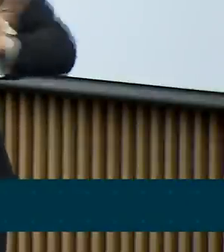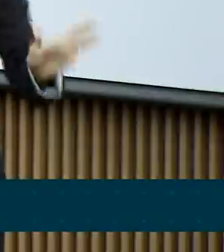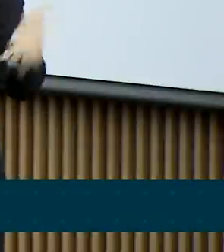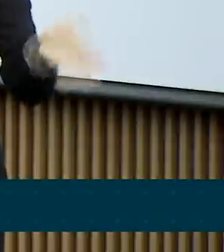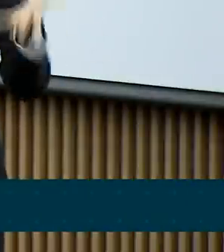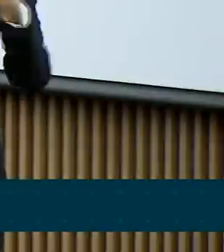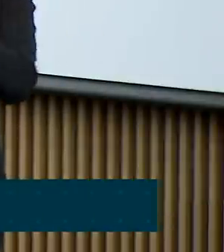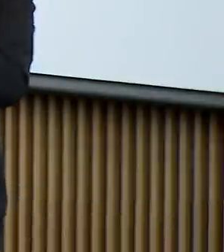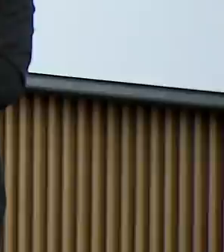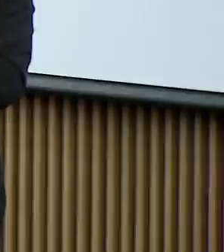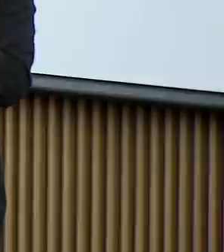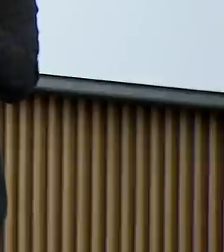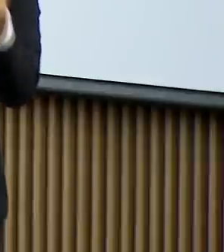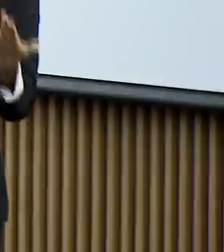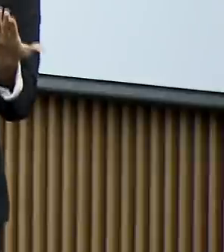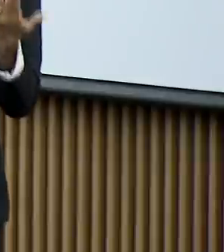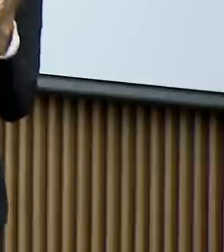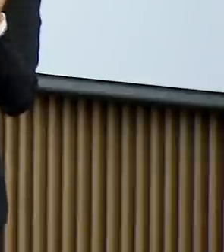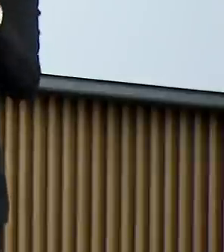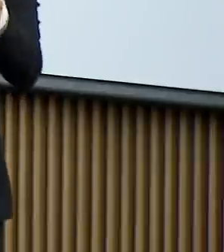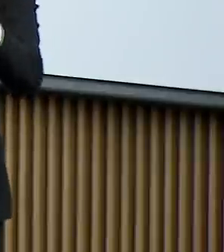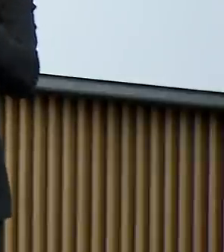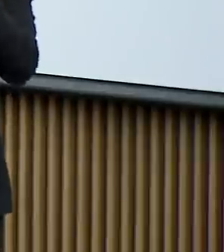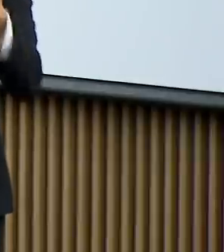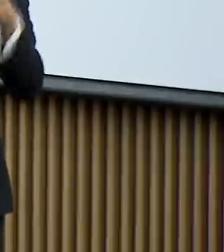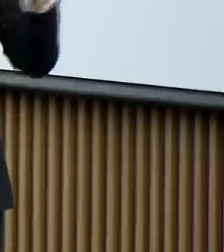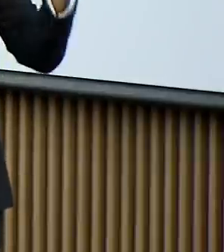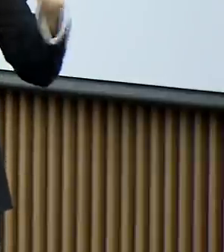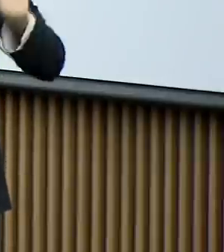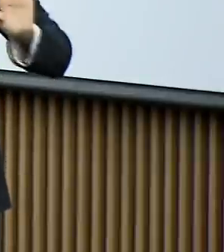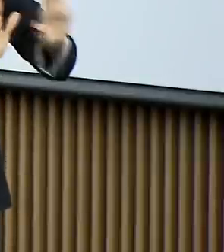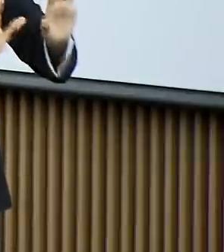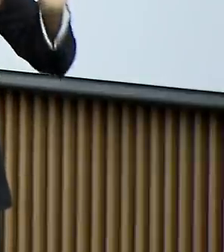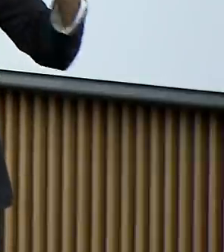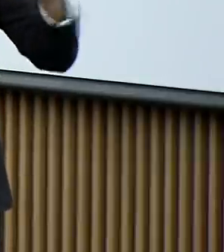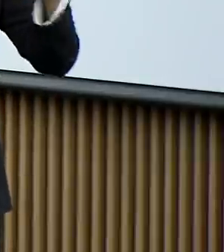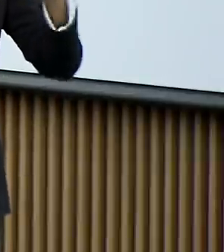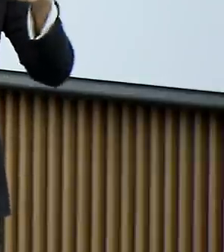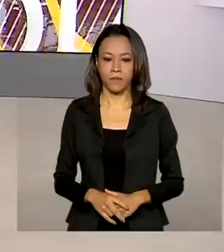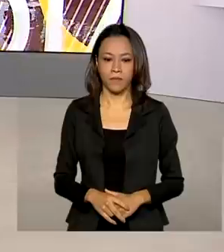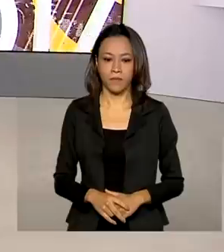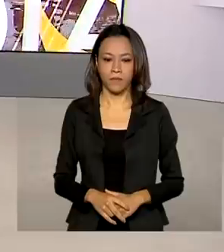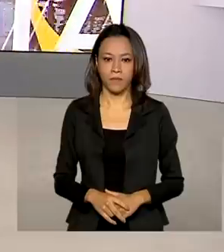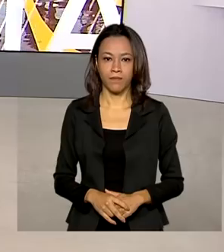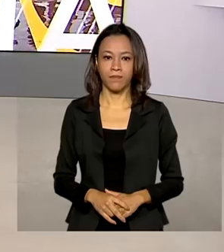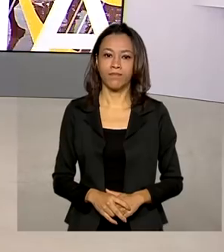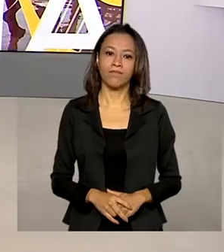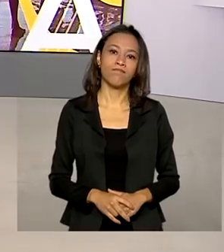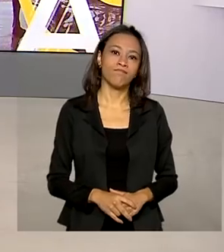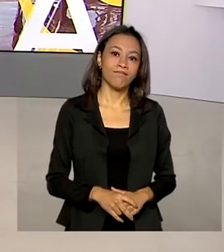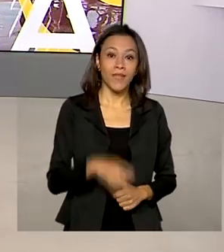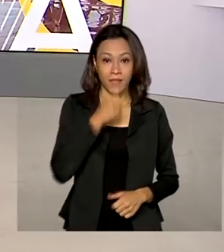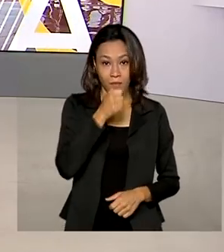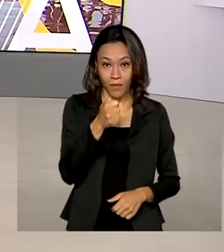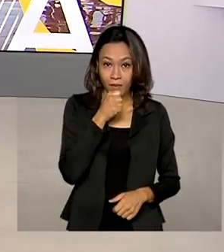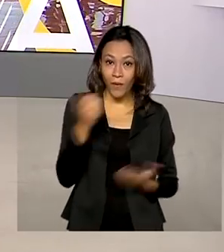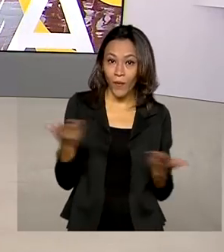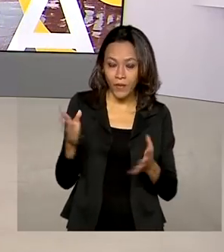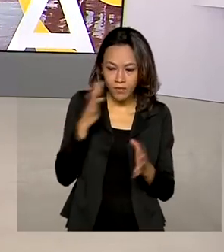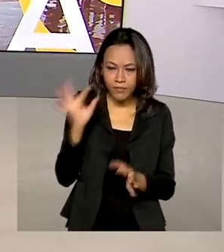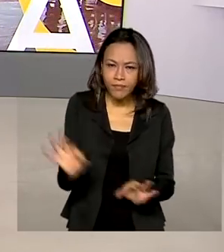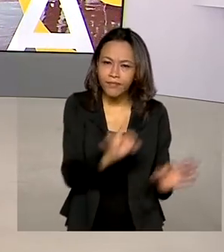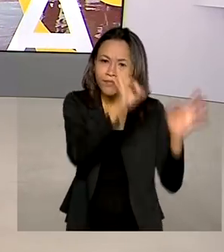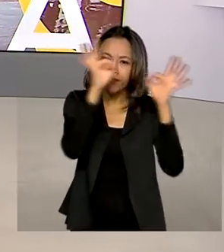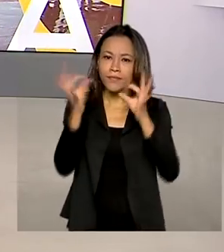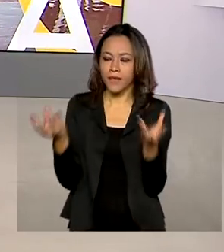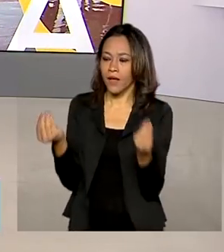forma, estamos contribuindo para diminuir o preconceito relacionado a essas doenças. As reportagens de hoje também estão